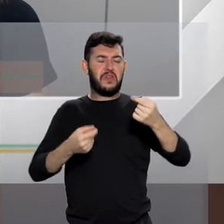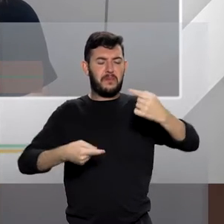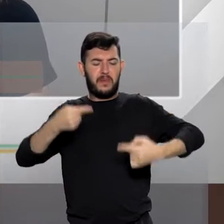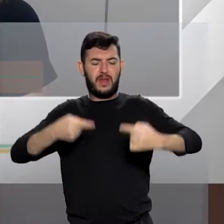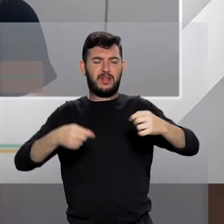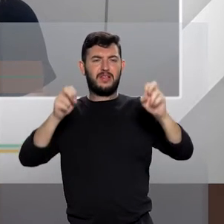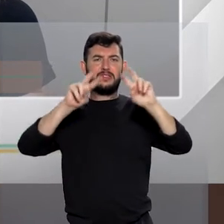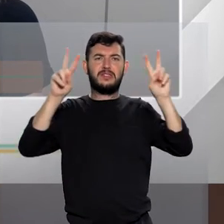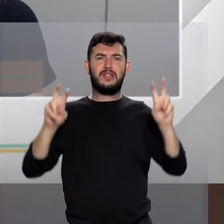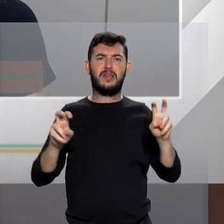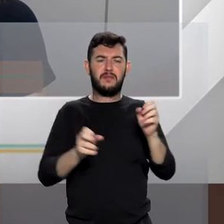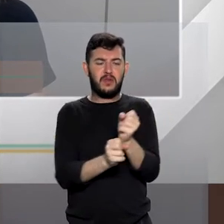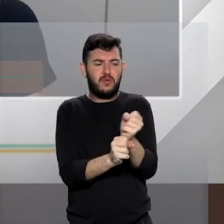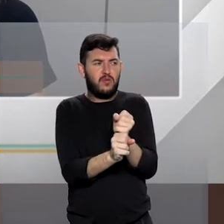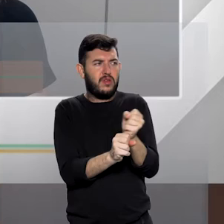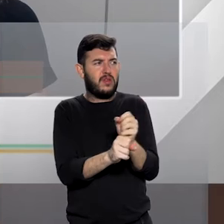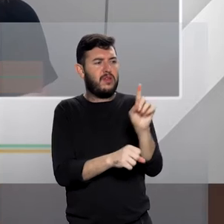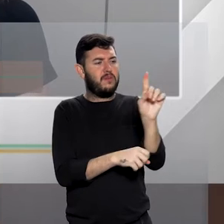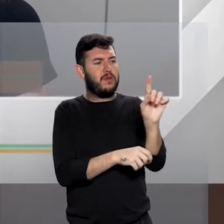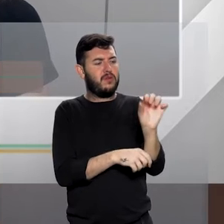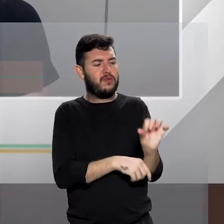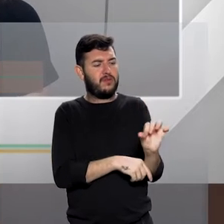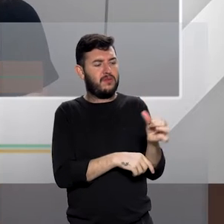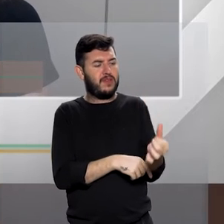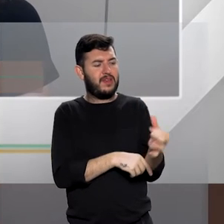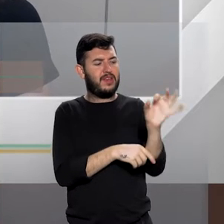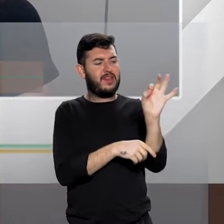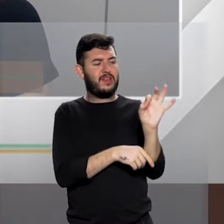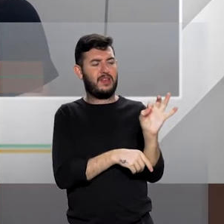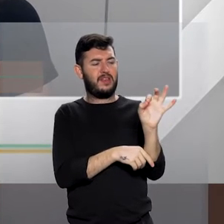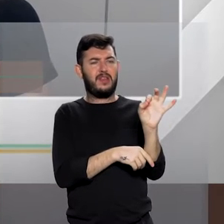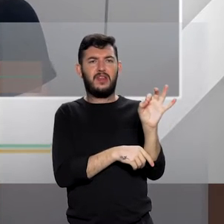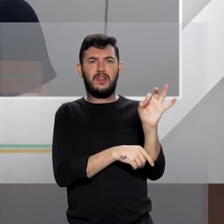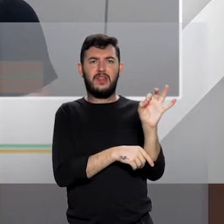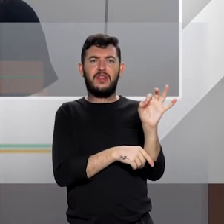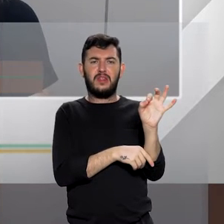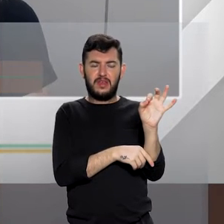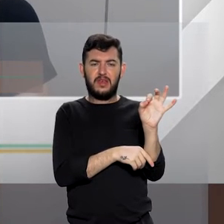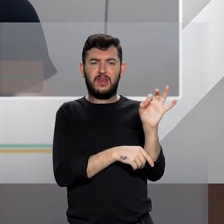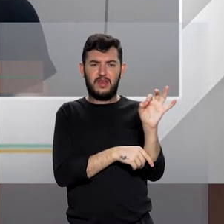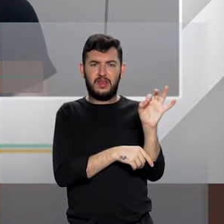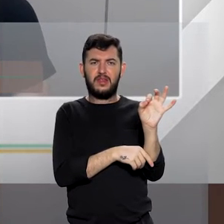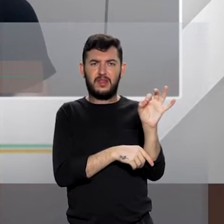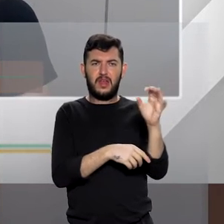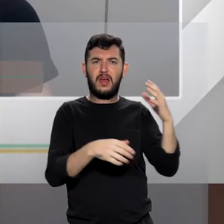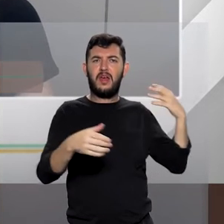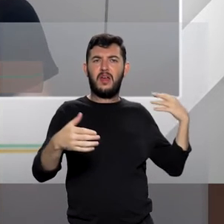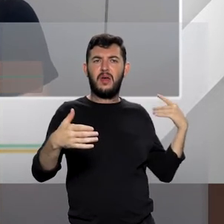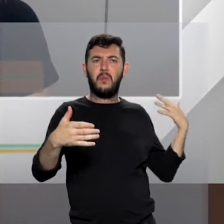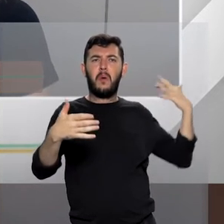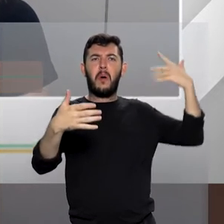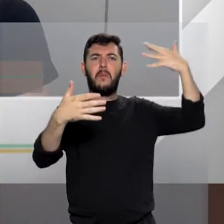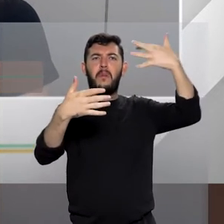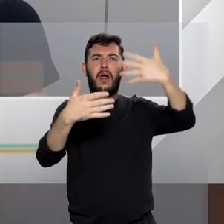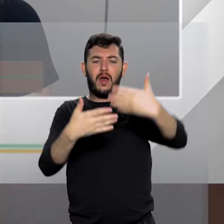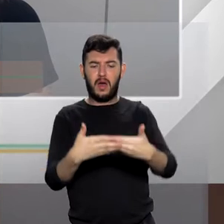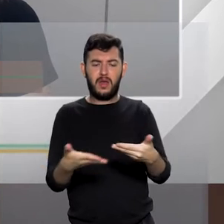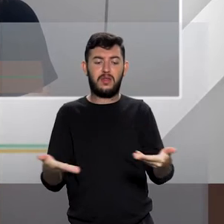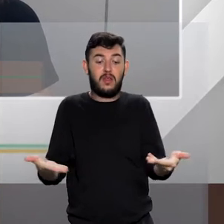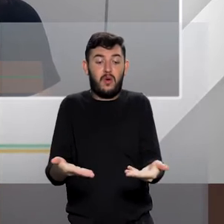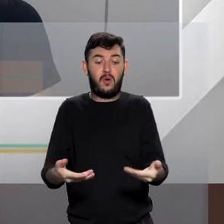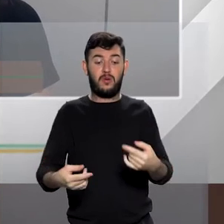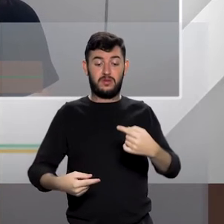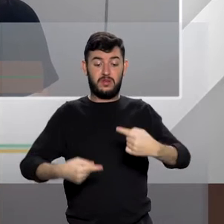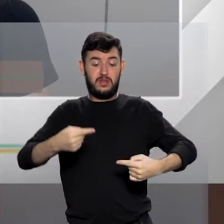70, 60, final da década de 60, para realmente trazer um diálogo aí